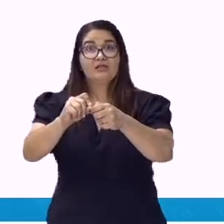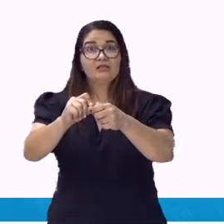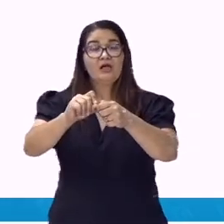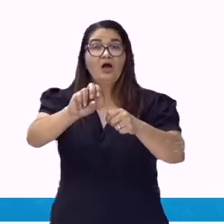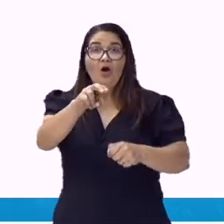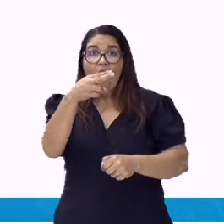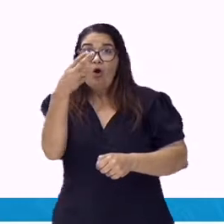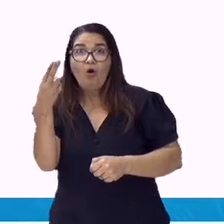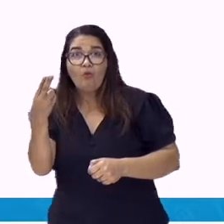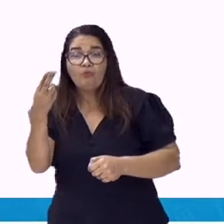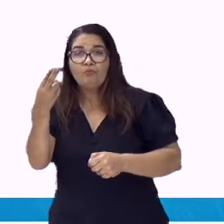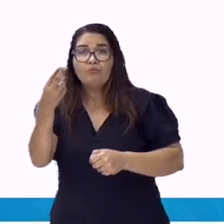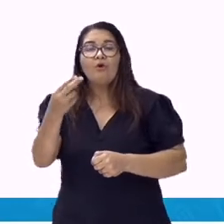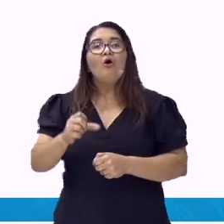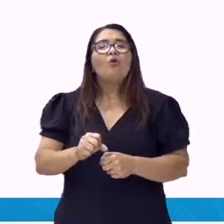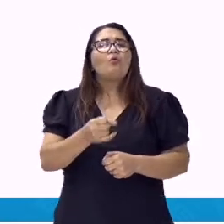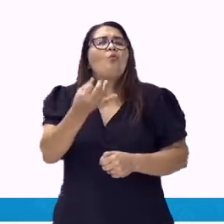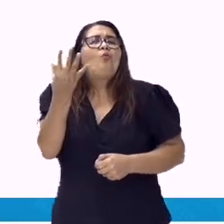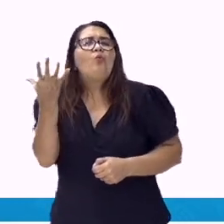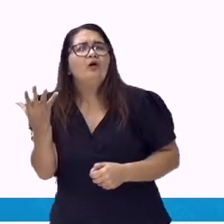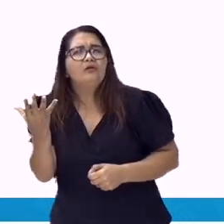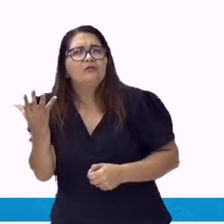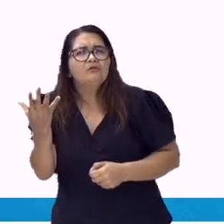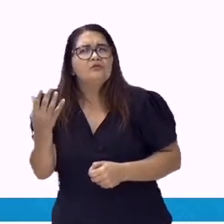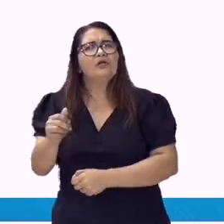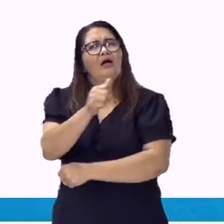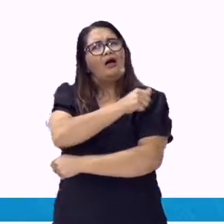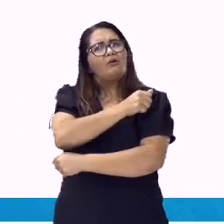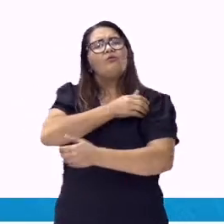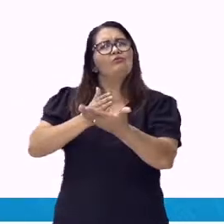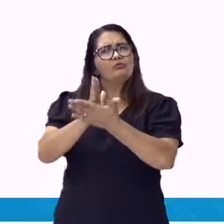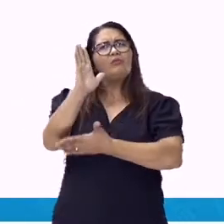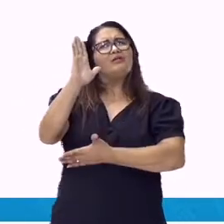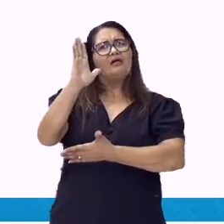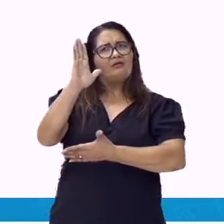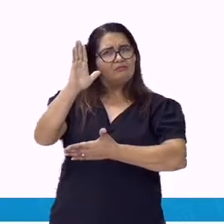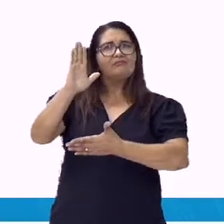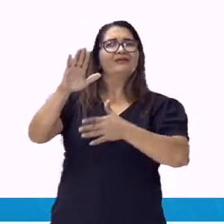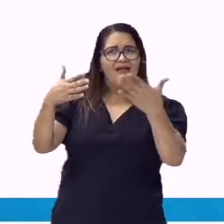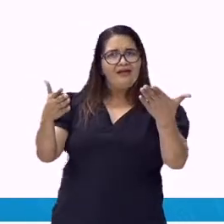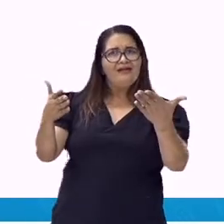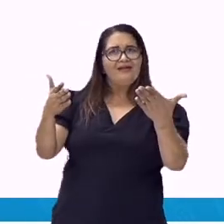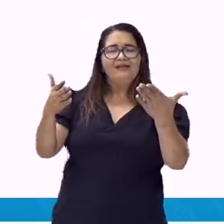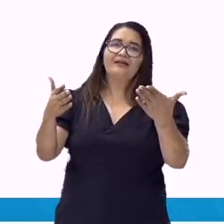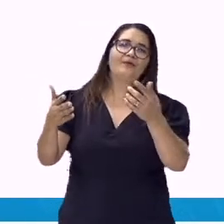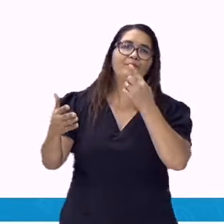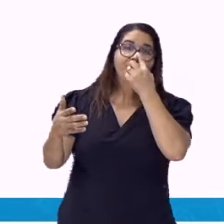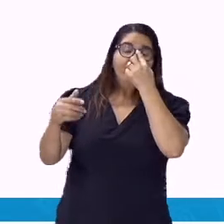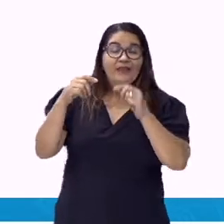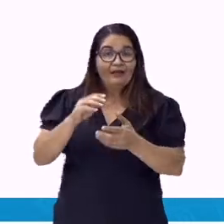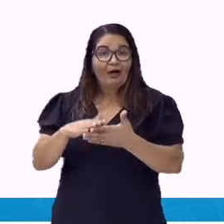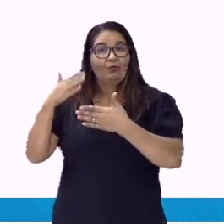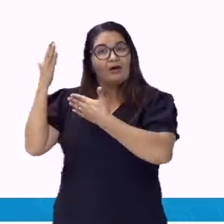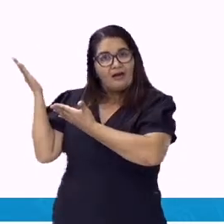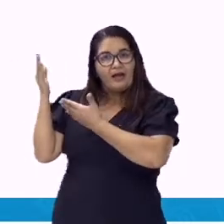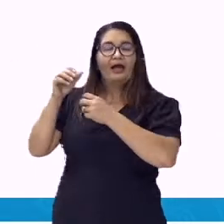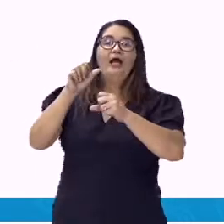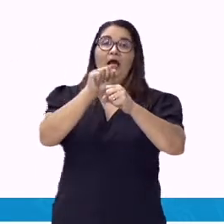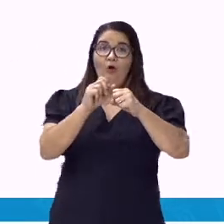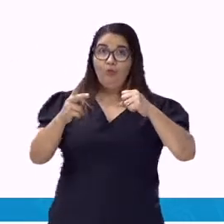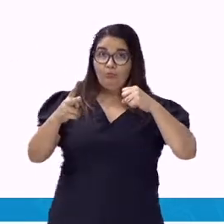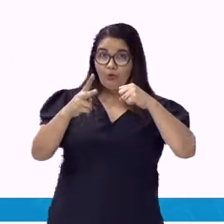é um pronome indefinido, adjetivo, pois acompanha o substantivo alunos. Já a palavra